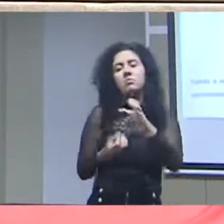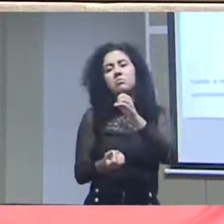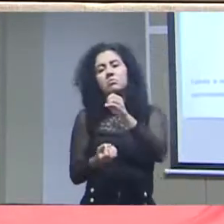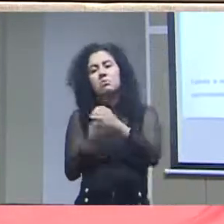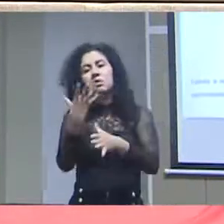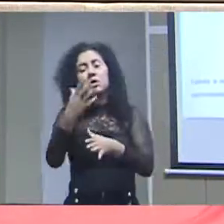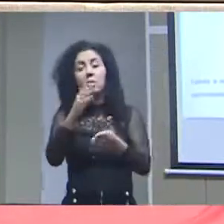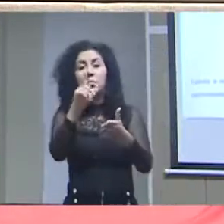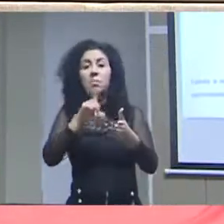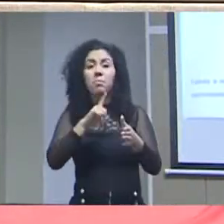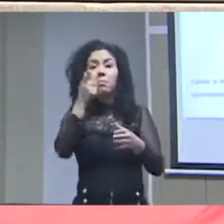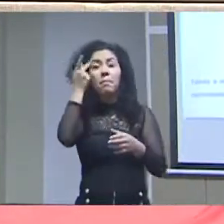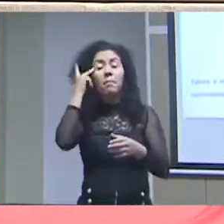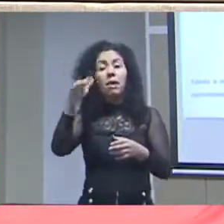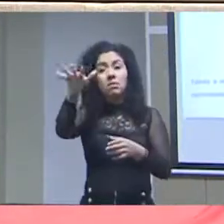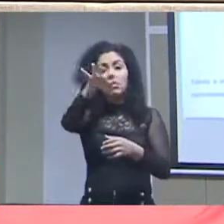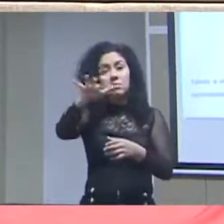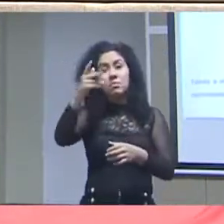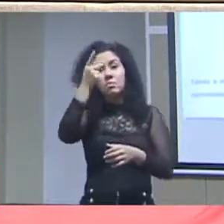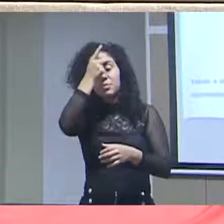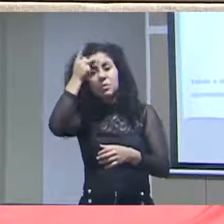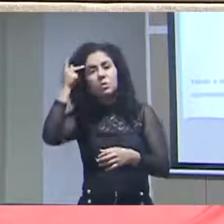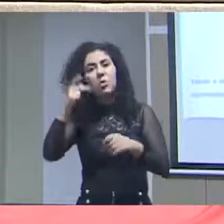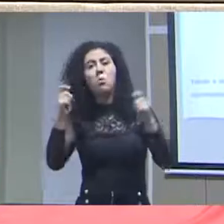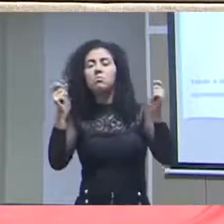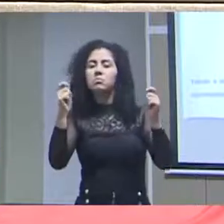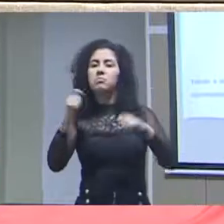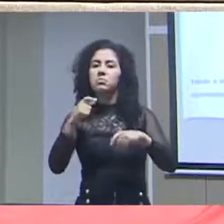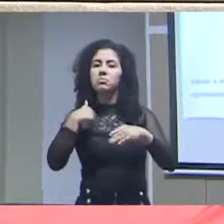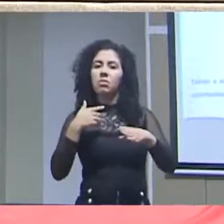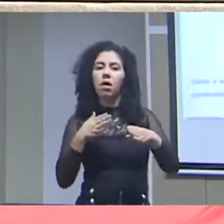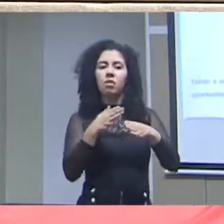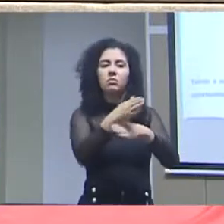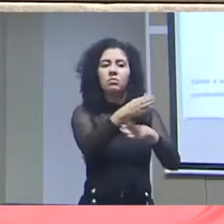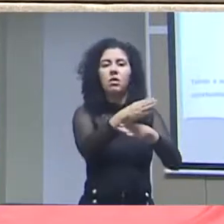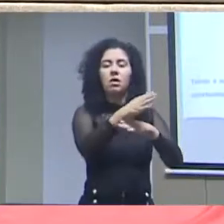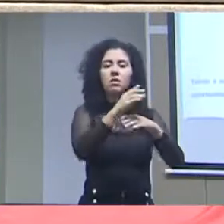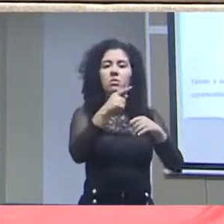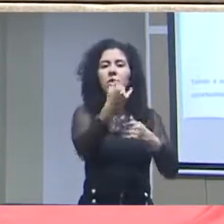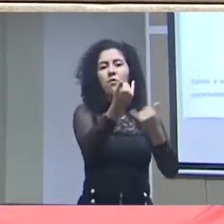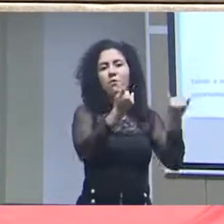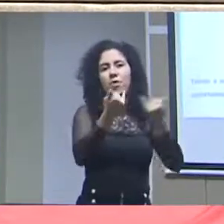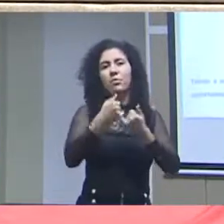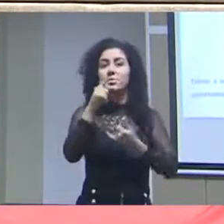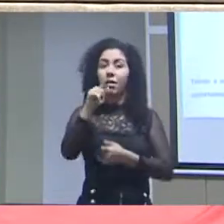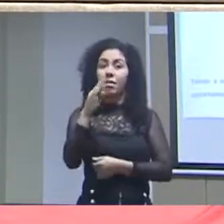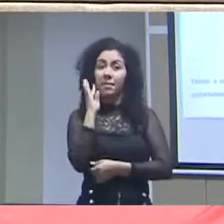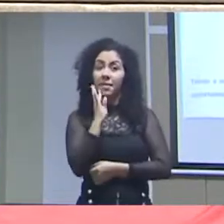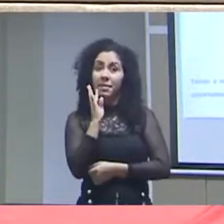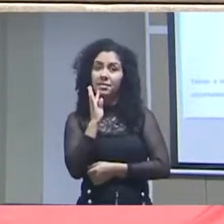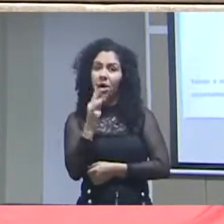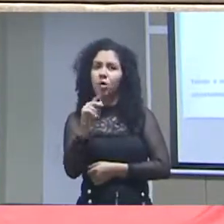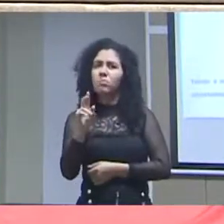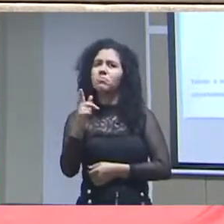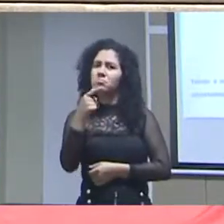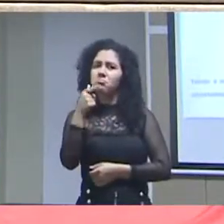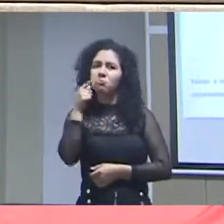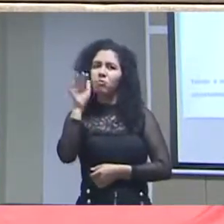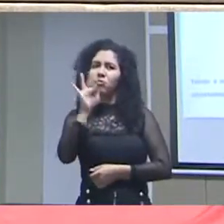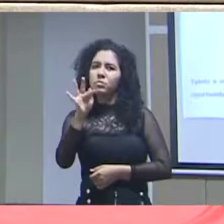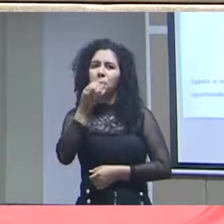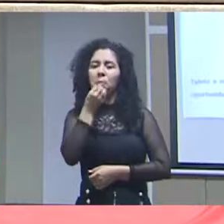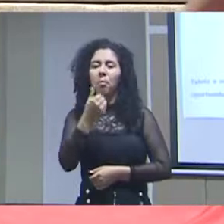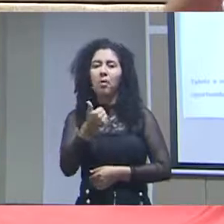meio para que as pessoas mais comuns, vamos dizer assim, pudessem ter acesso a esse negócio. Isso é muito legal, muito legal, funciona bem.